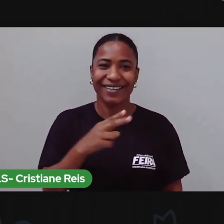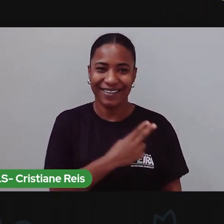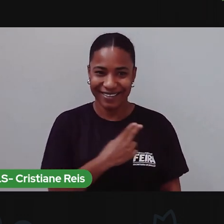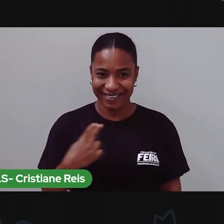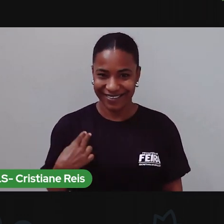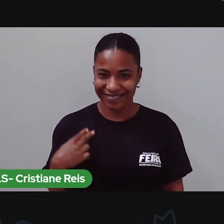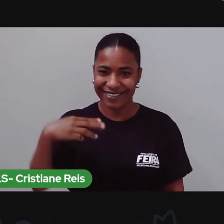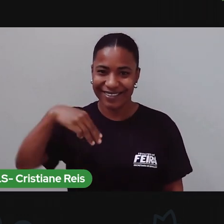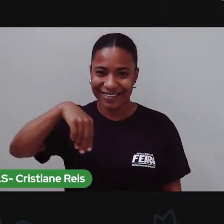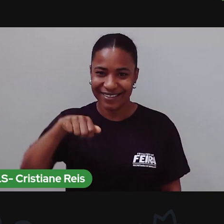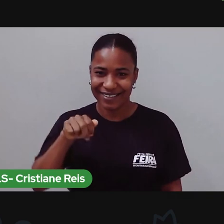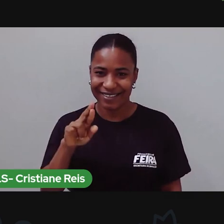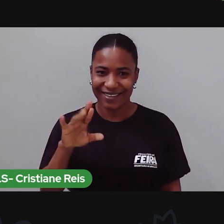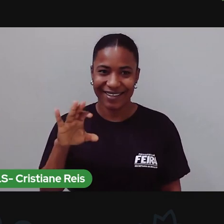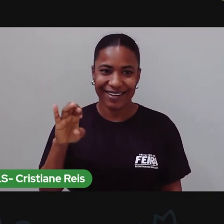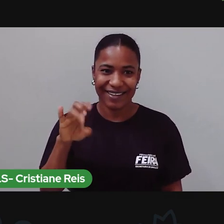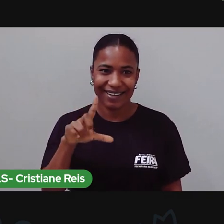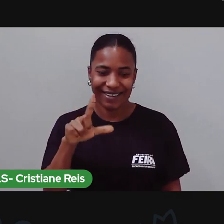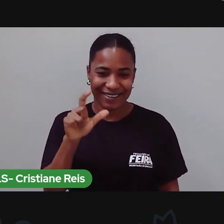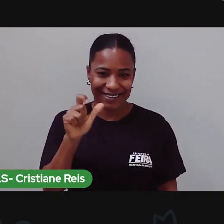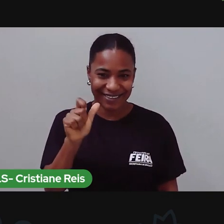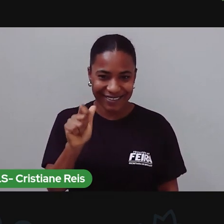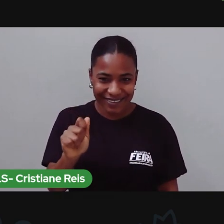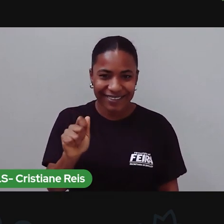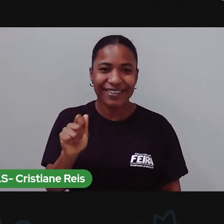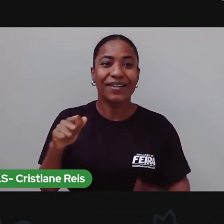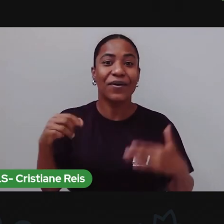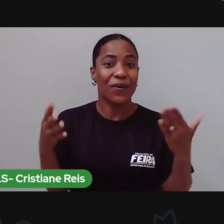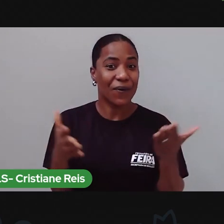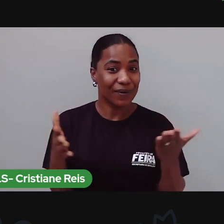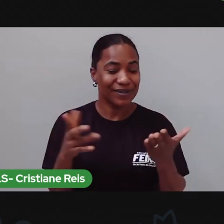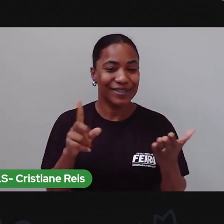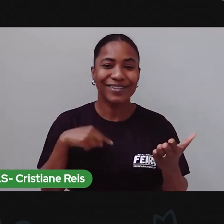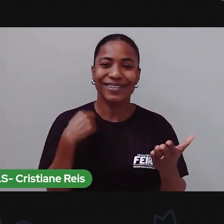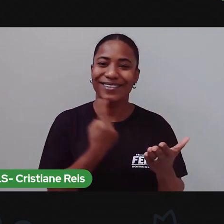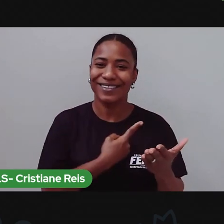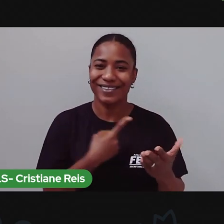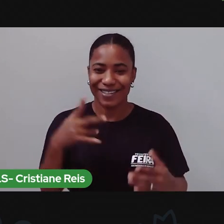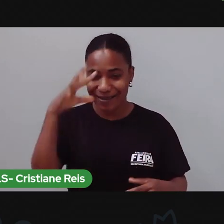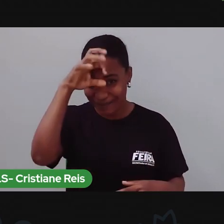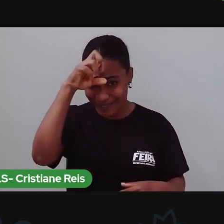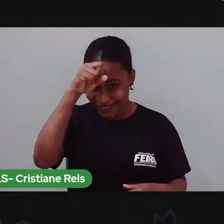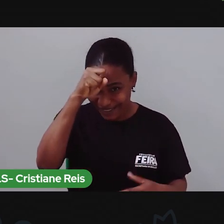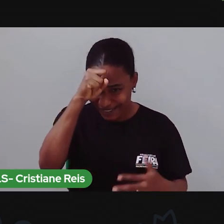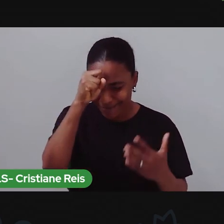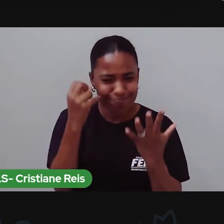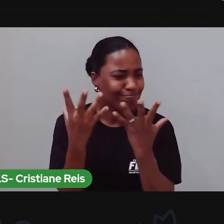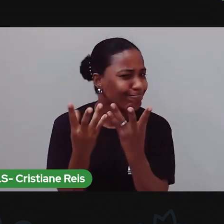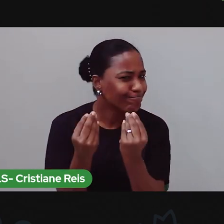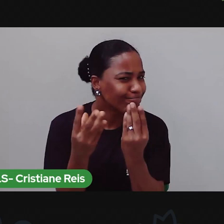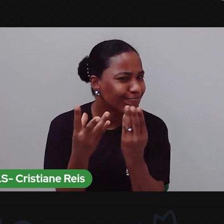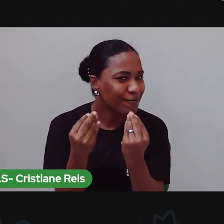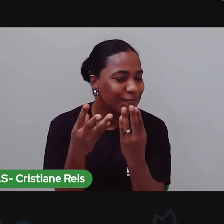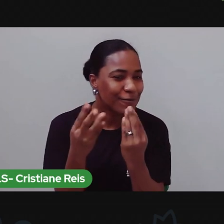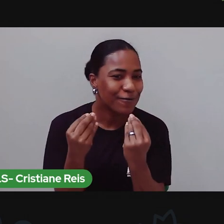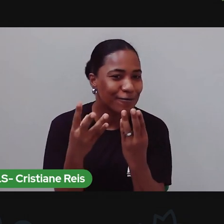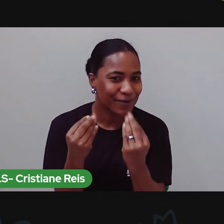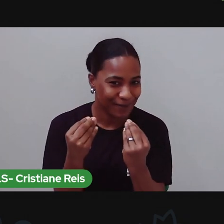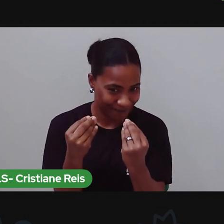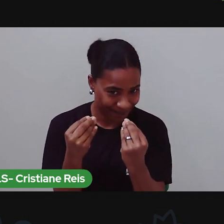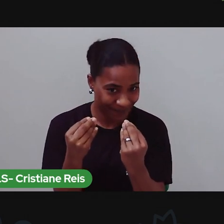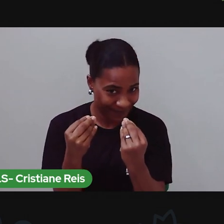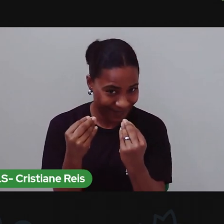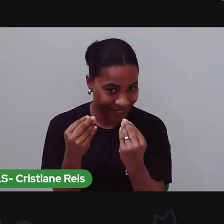Hoje a gente vai aprender muito na aula de ciências humanas, ciências